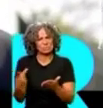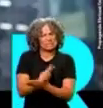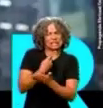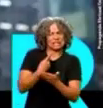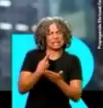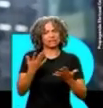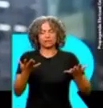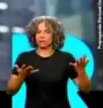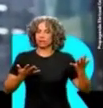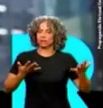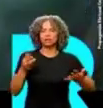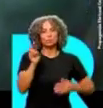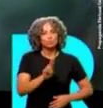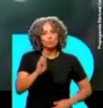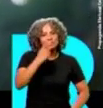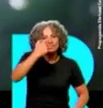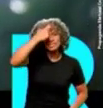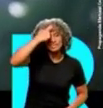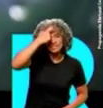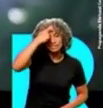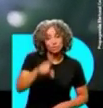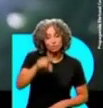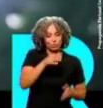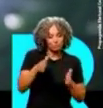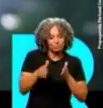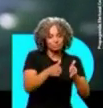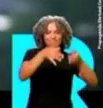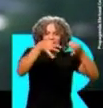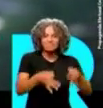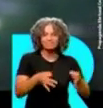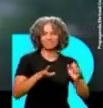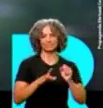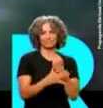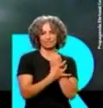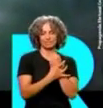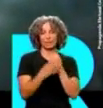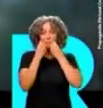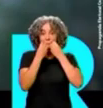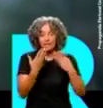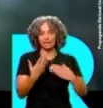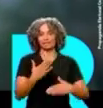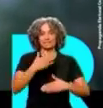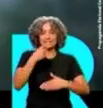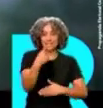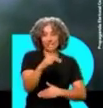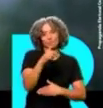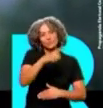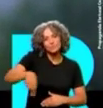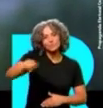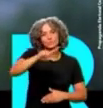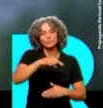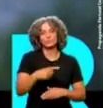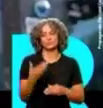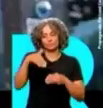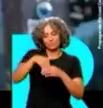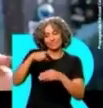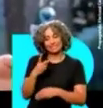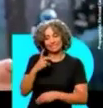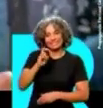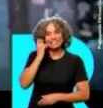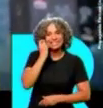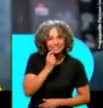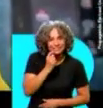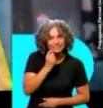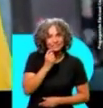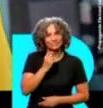caminho de incertezas e riscos? Use a razão, escolha o caminho seguro pelo seu bem, pelo bem de todos nós. Vote